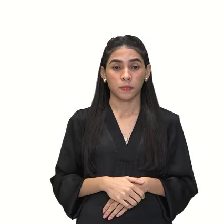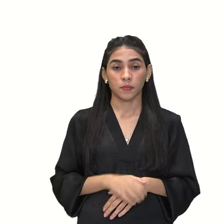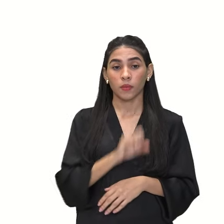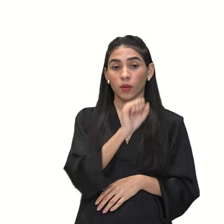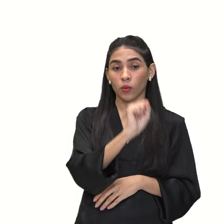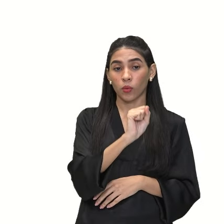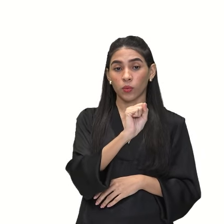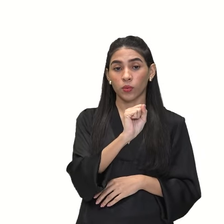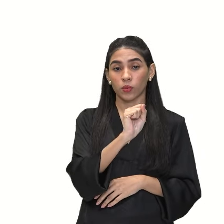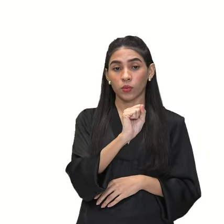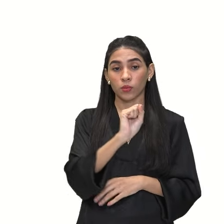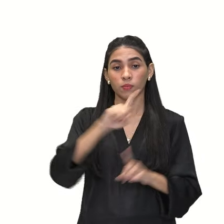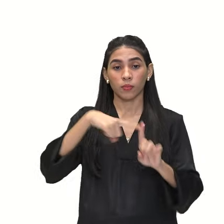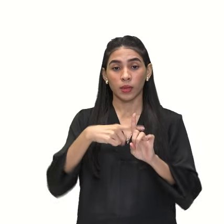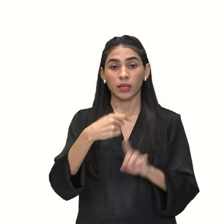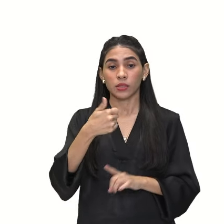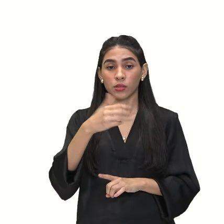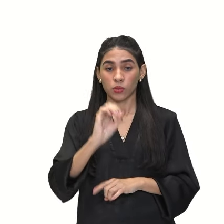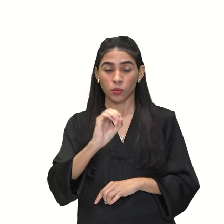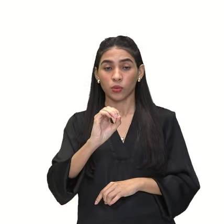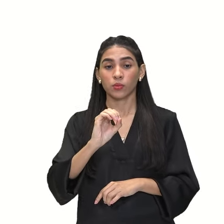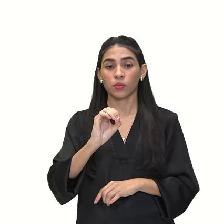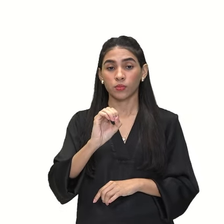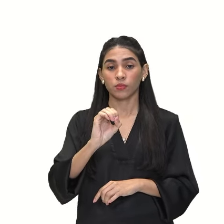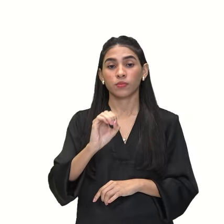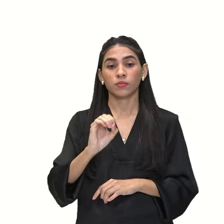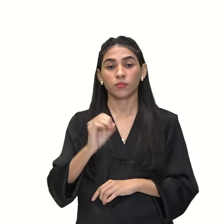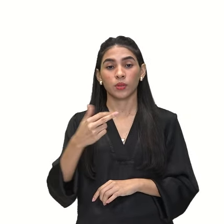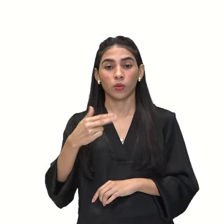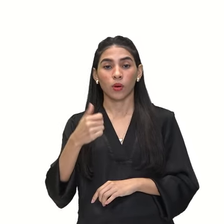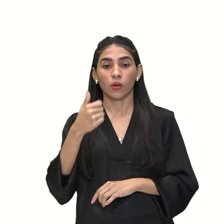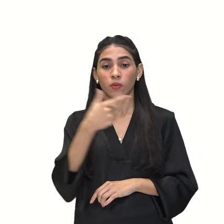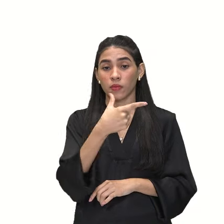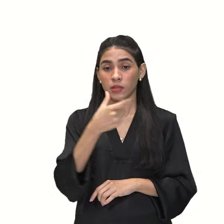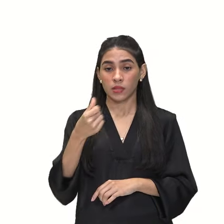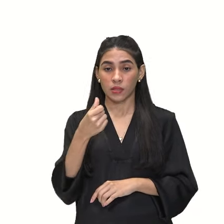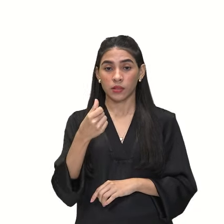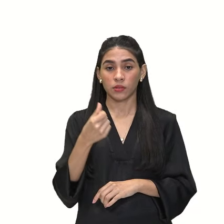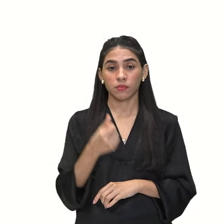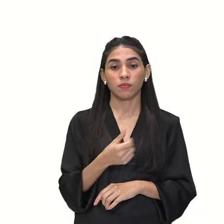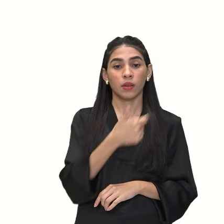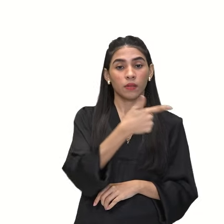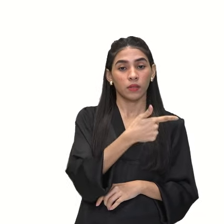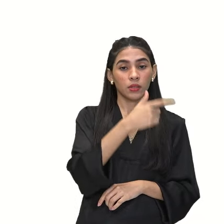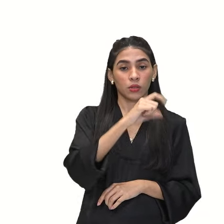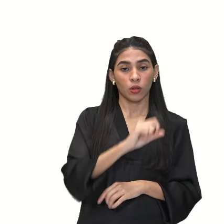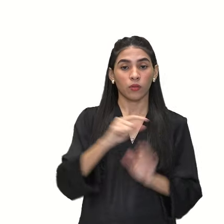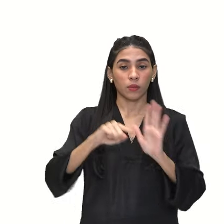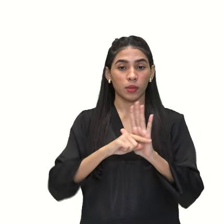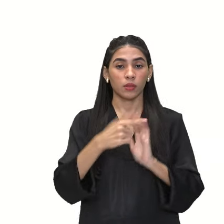26 partindo, 3.